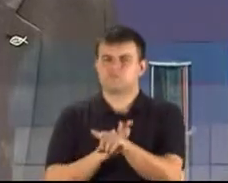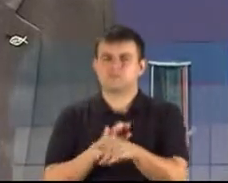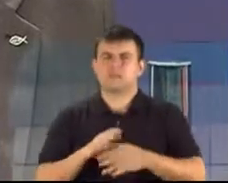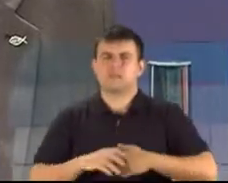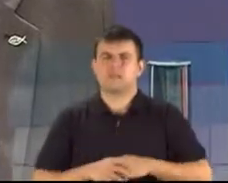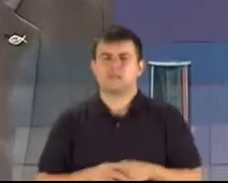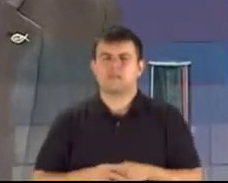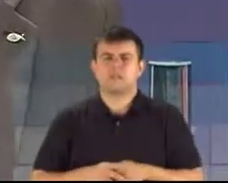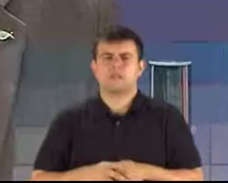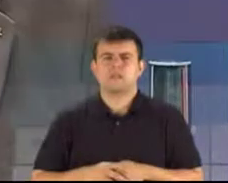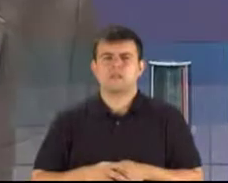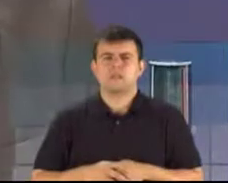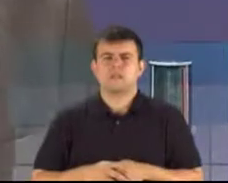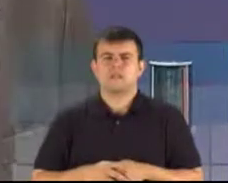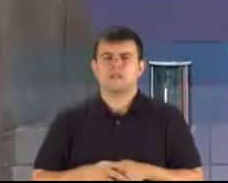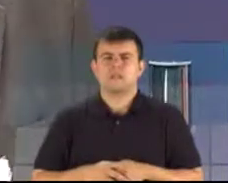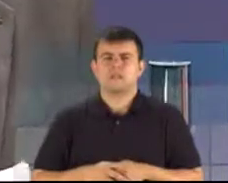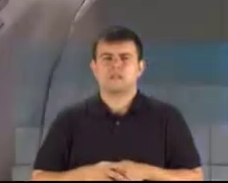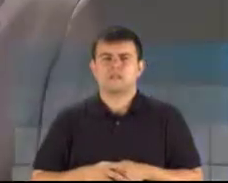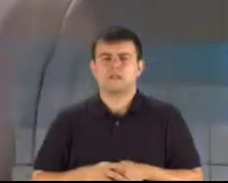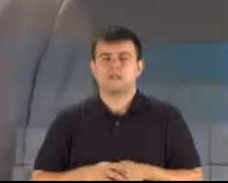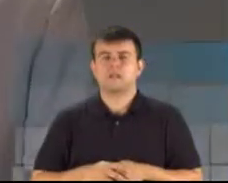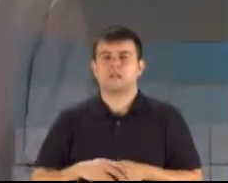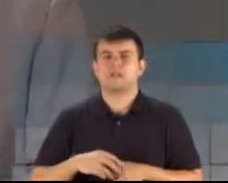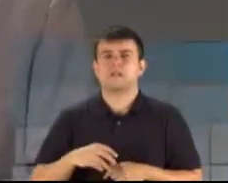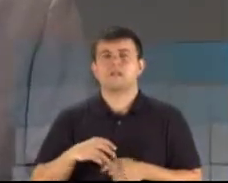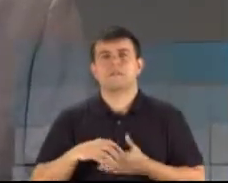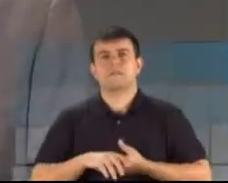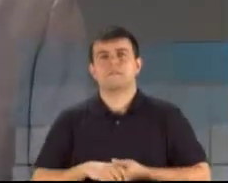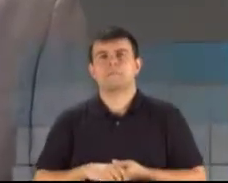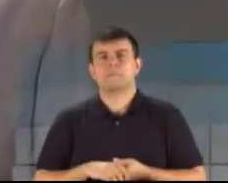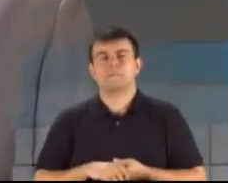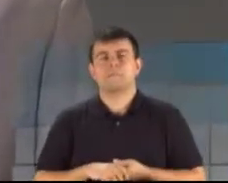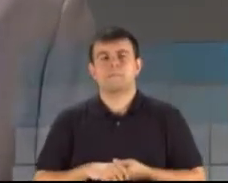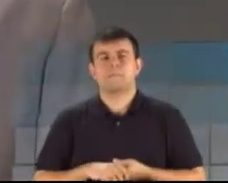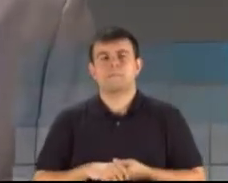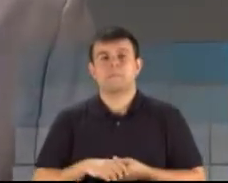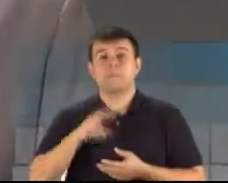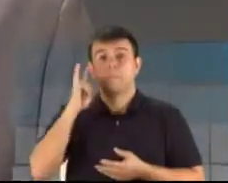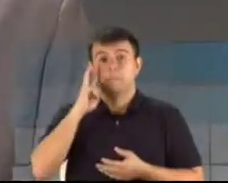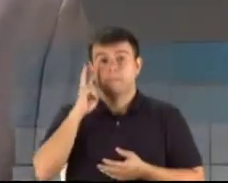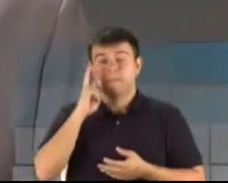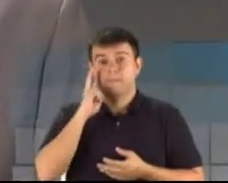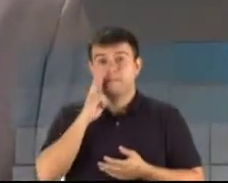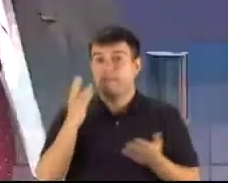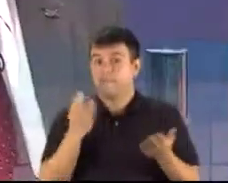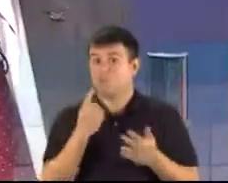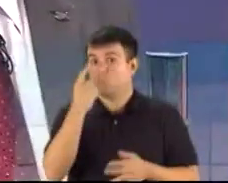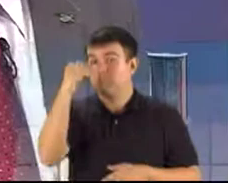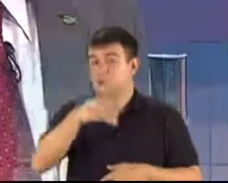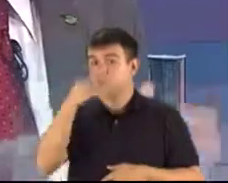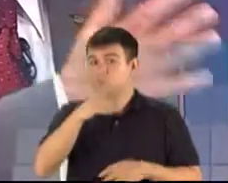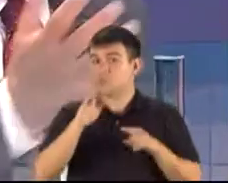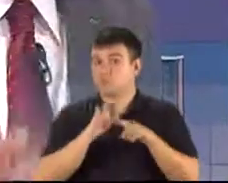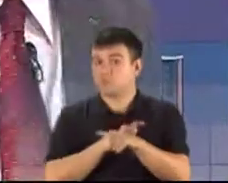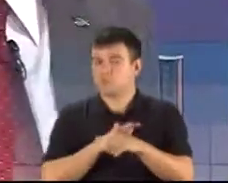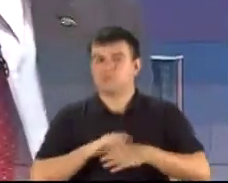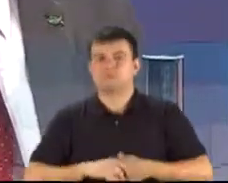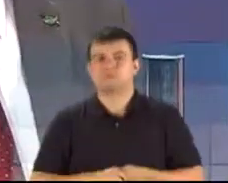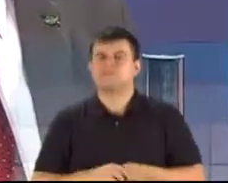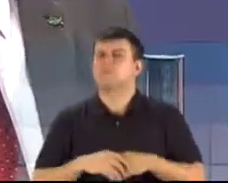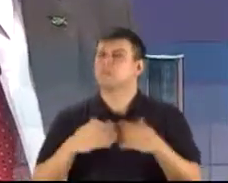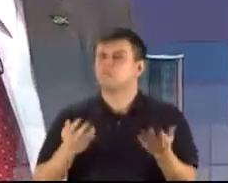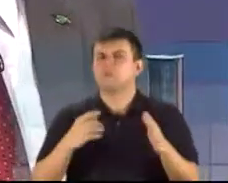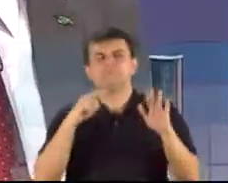o Vilodri. Candidato, lembrando que o senhor tem um minuto para fazer a pergunta. Ô Vilodri, tudo isso que nós estamos